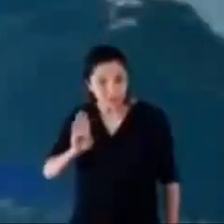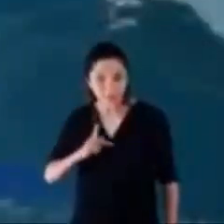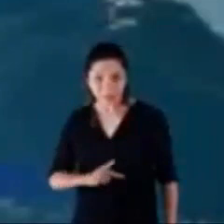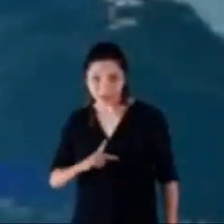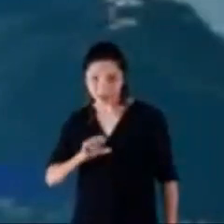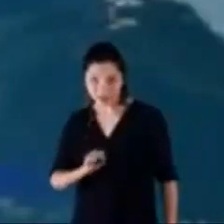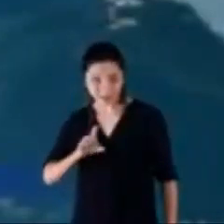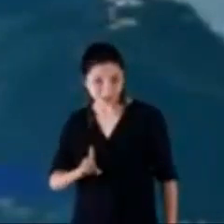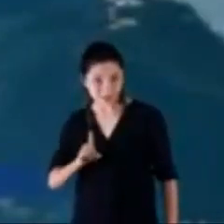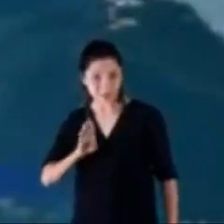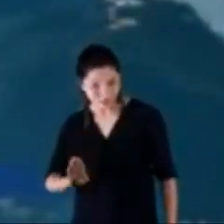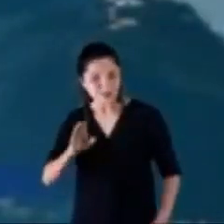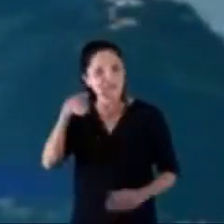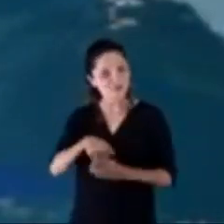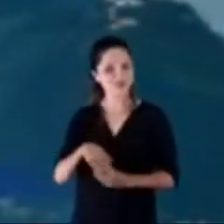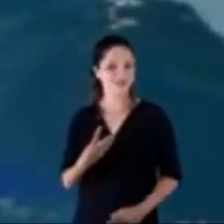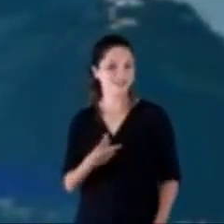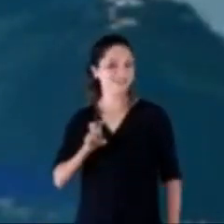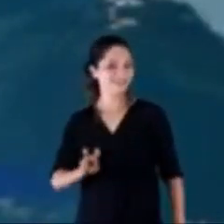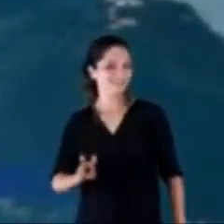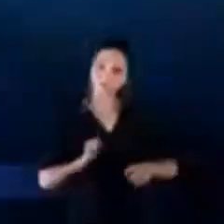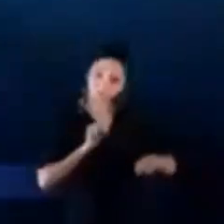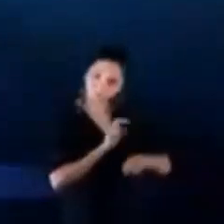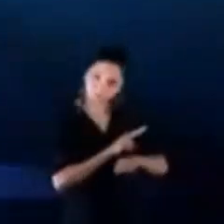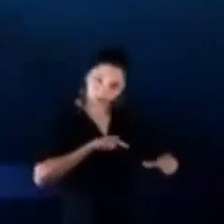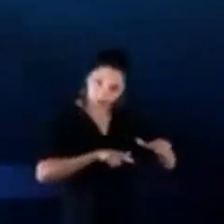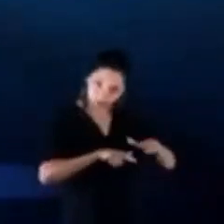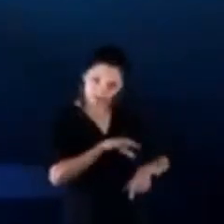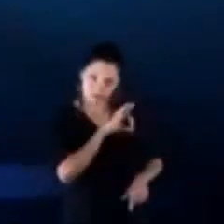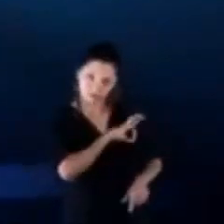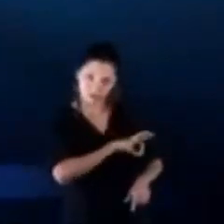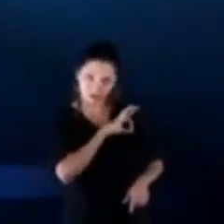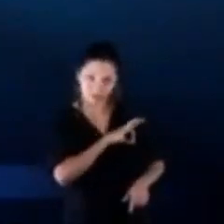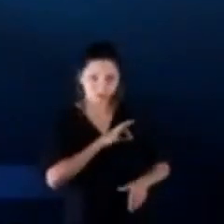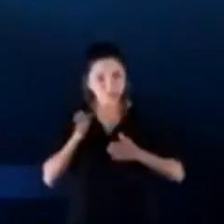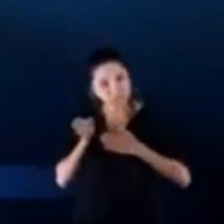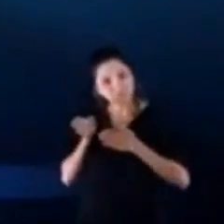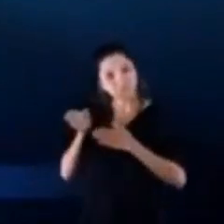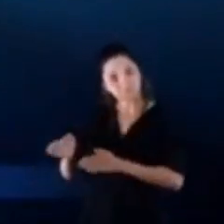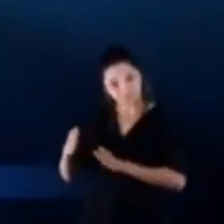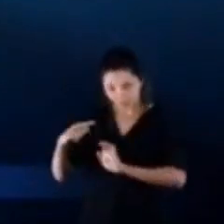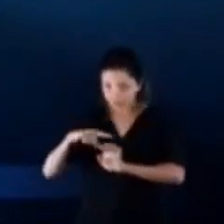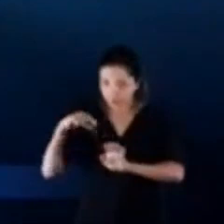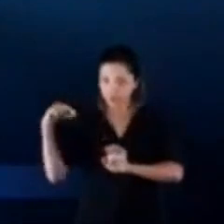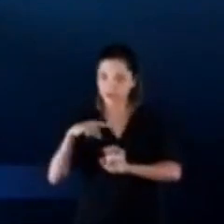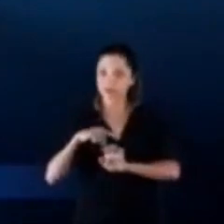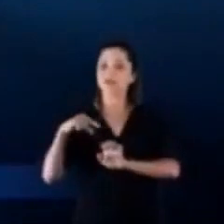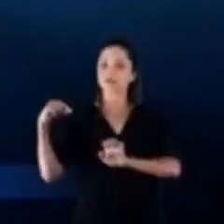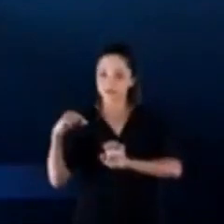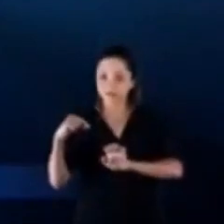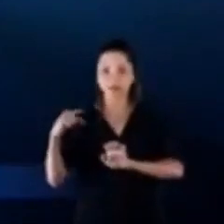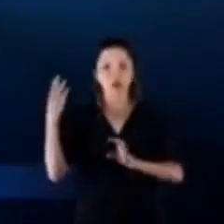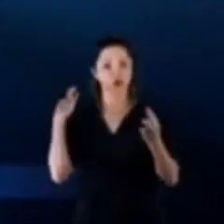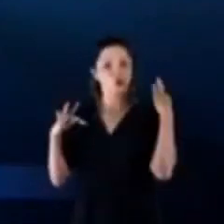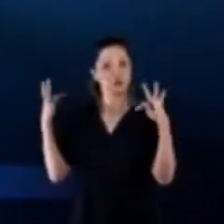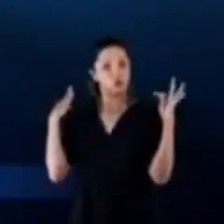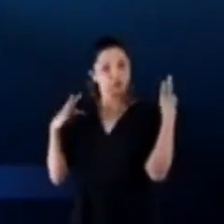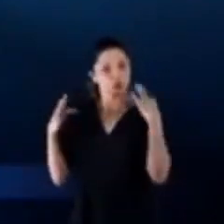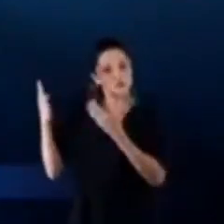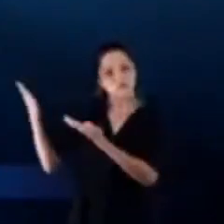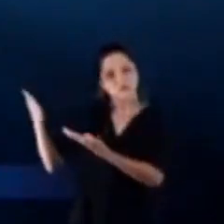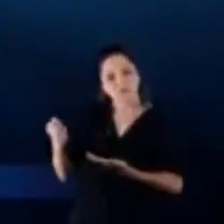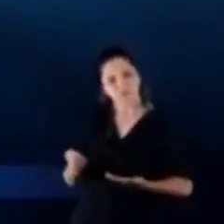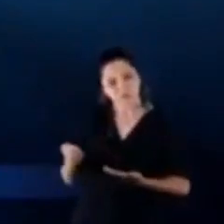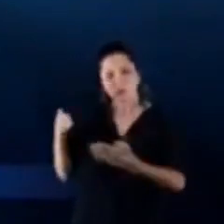Vote nos deputados do PSDB. Vote 45. Emprego e renda? O caminho é empreendedorismo. Turismo é